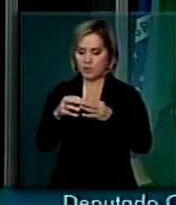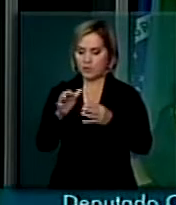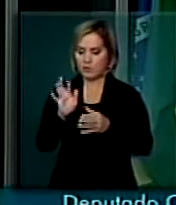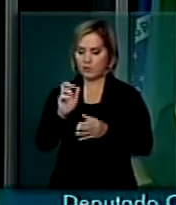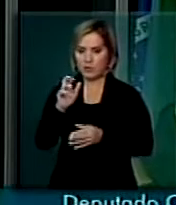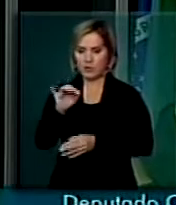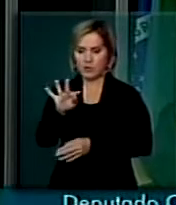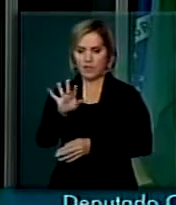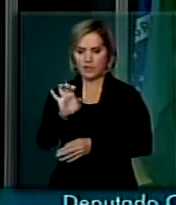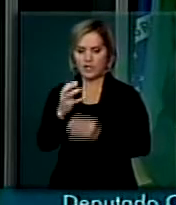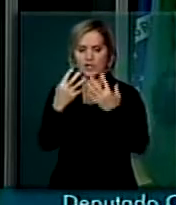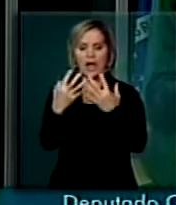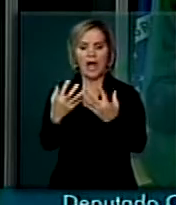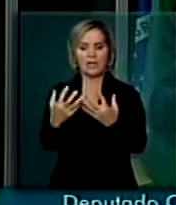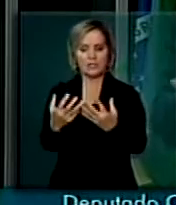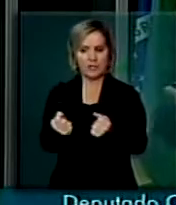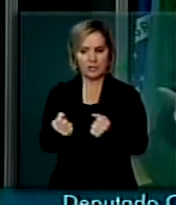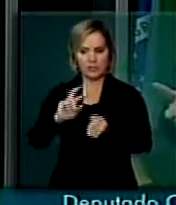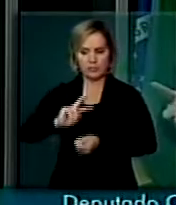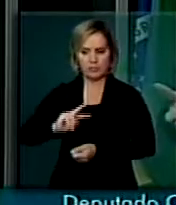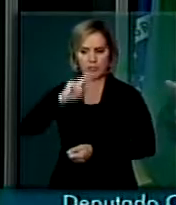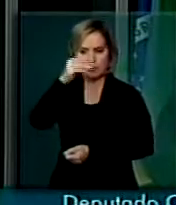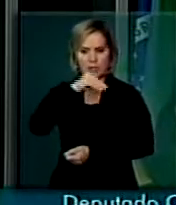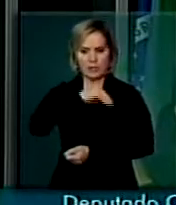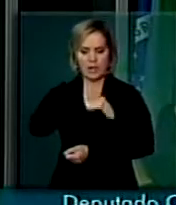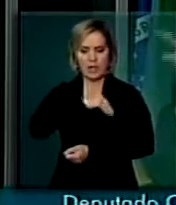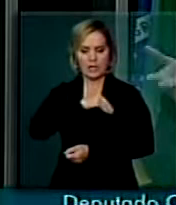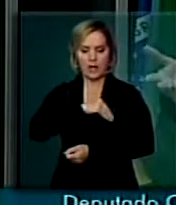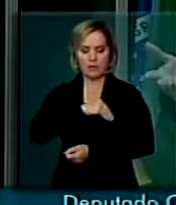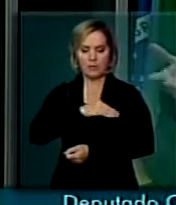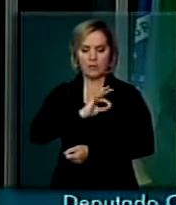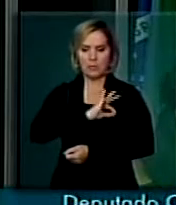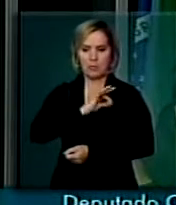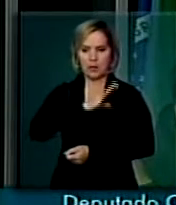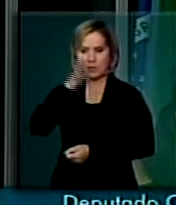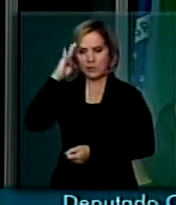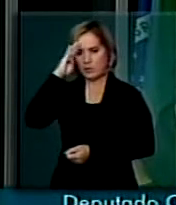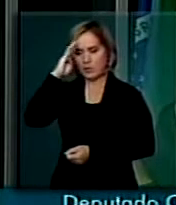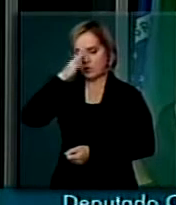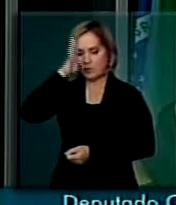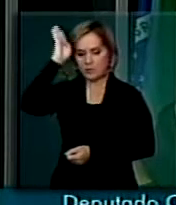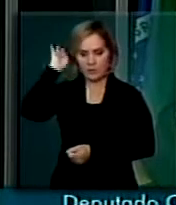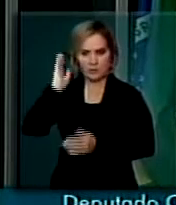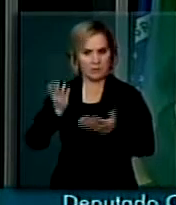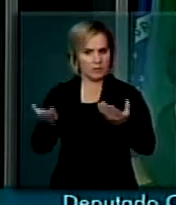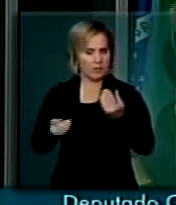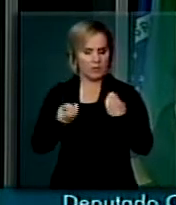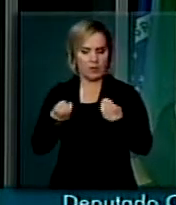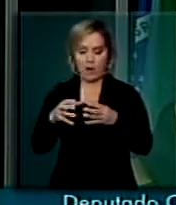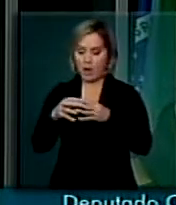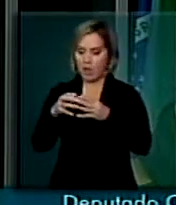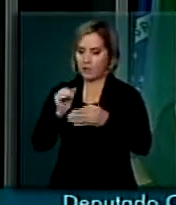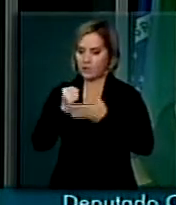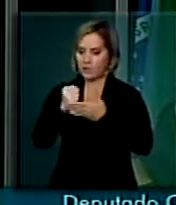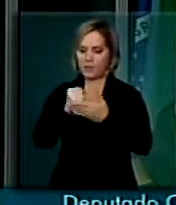Salarial para Policiais Militares e Bombeiros Militares. Mas isso aqui é inverídico. A Frente Parlamentar em Defesa dos Bombeiros e